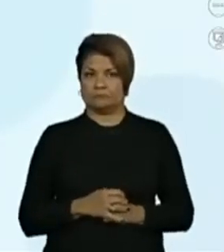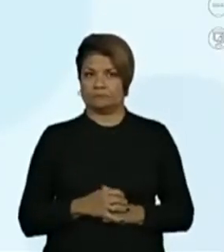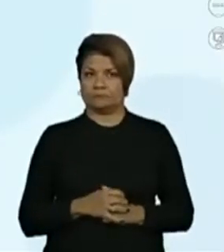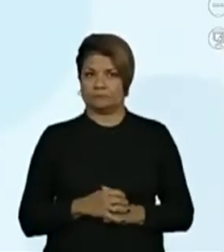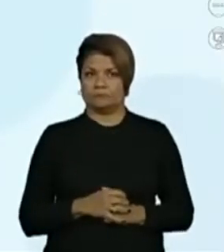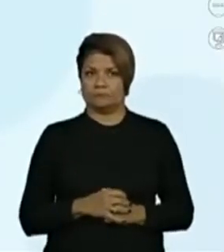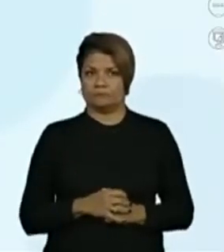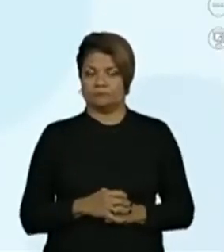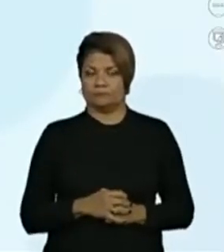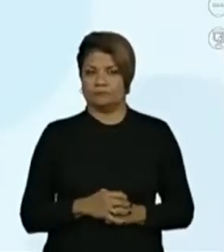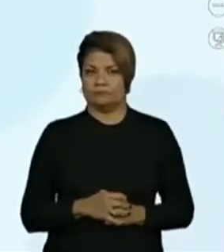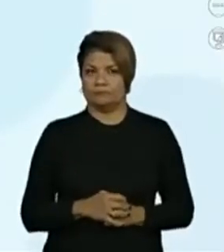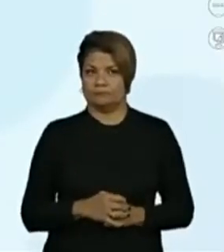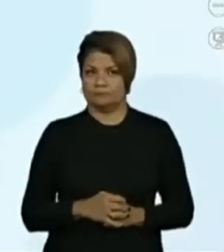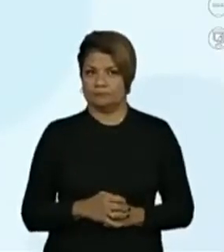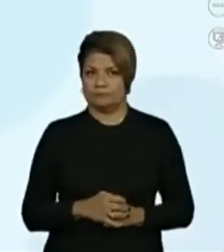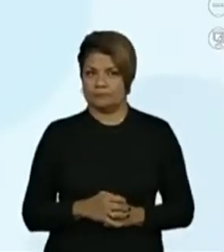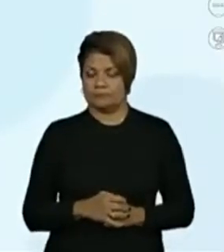Vejam só.